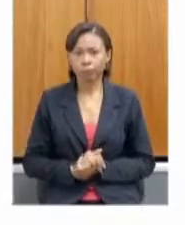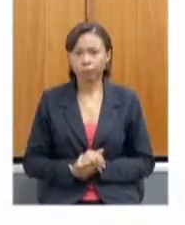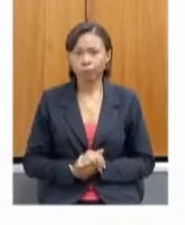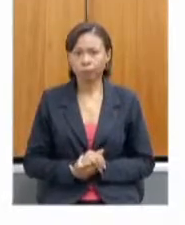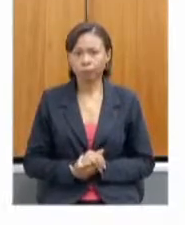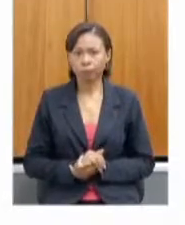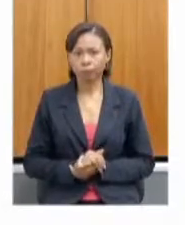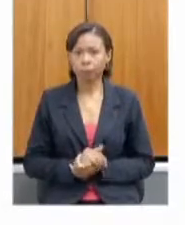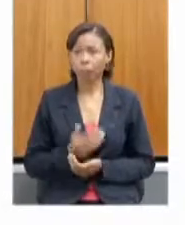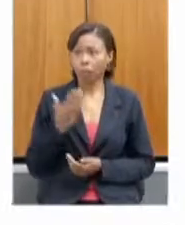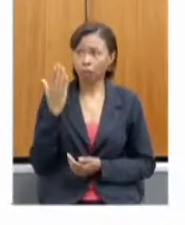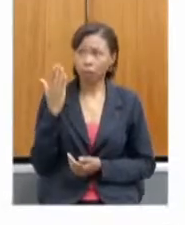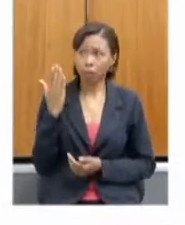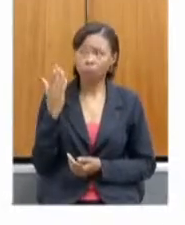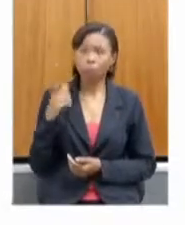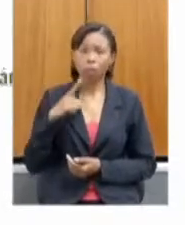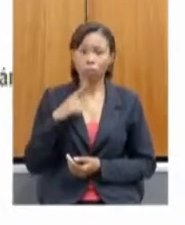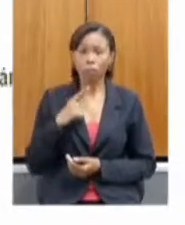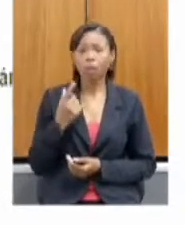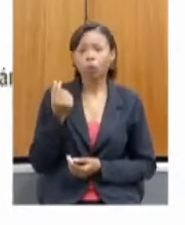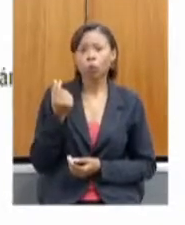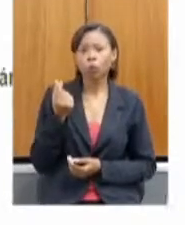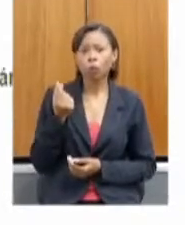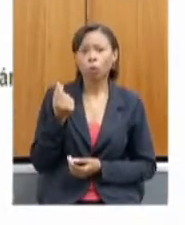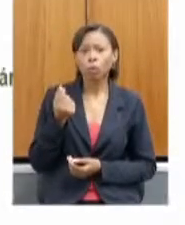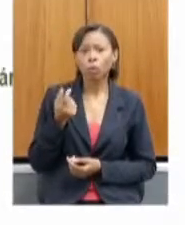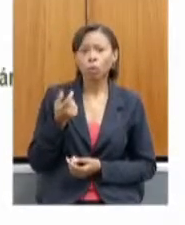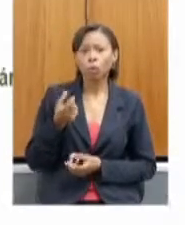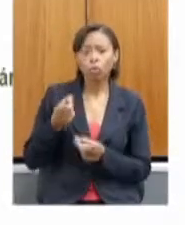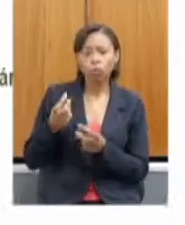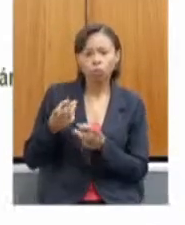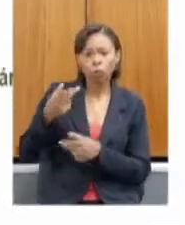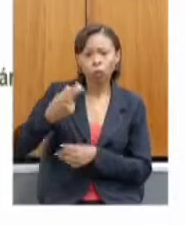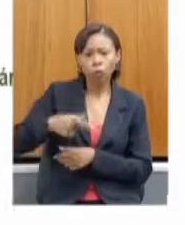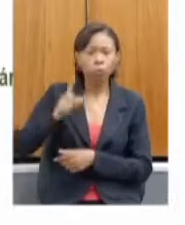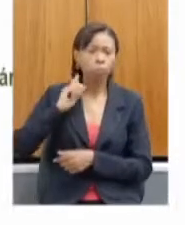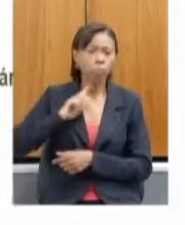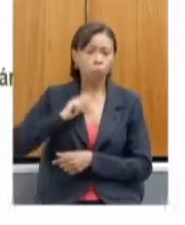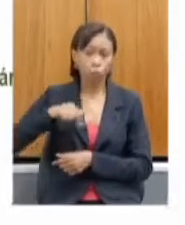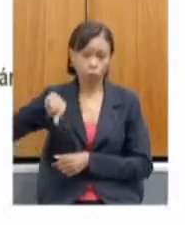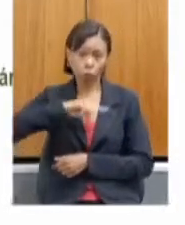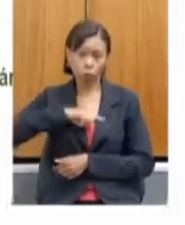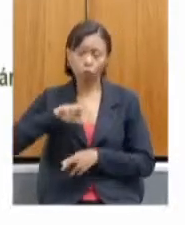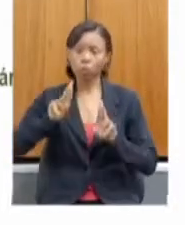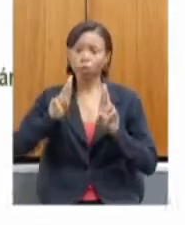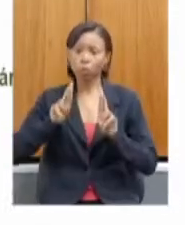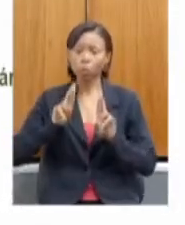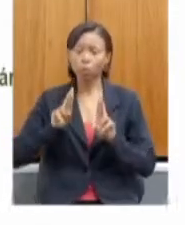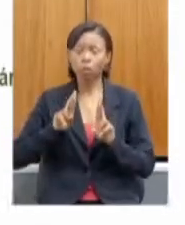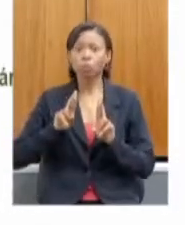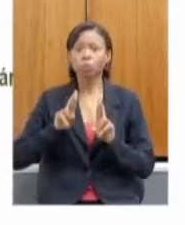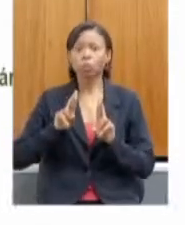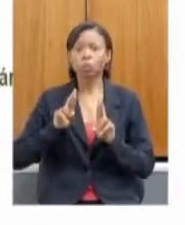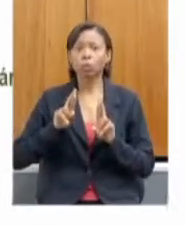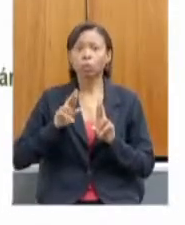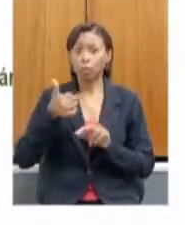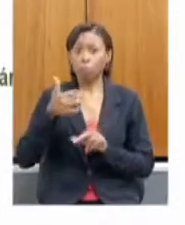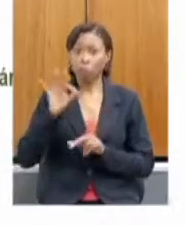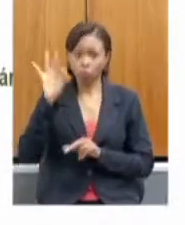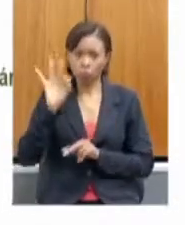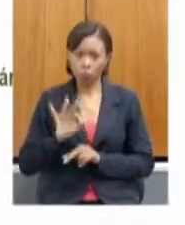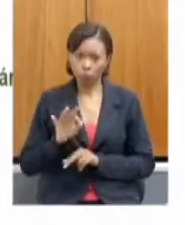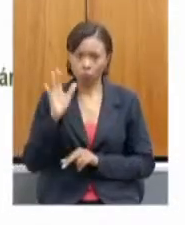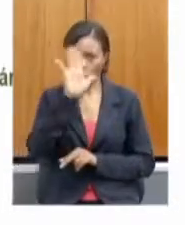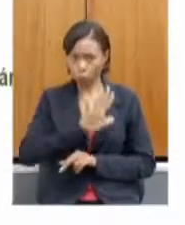Então, aí nós temos o valor bruto da produção em Minas Gerais, nós somos responsáveis por 10% do valor bruto da produção no Brasil, pode passar?